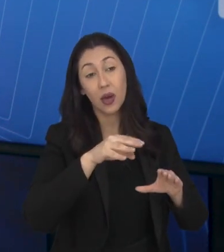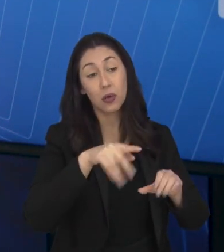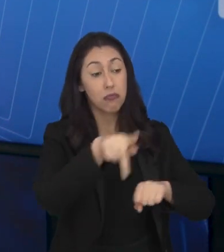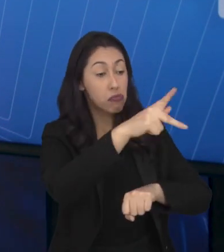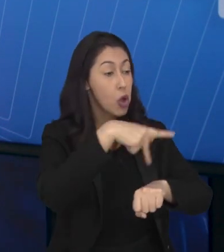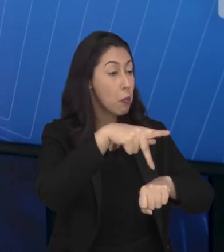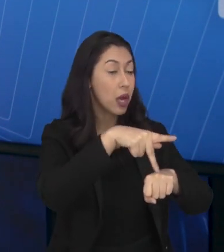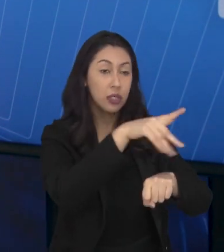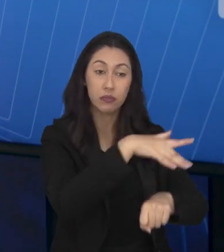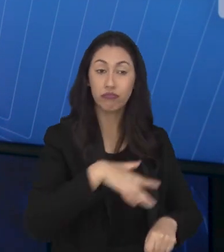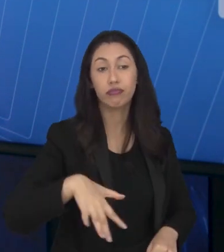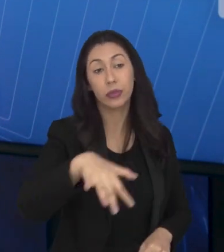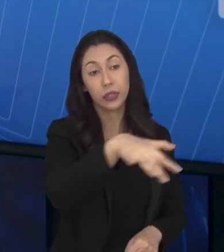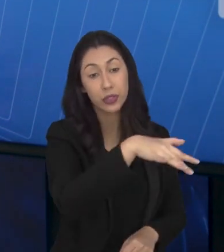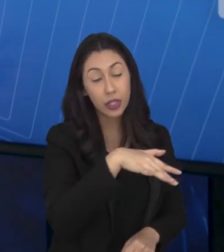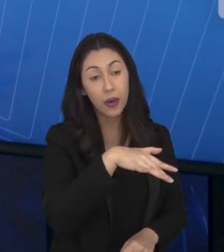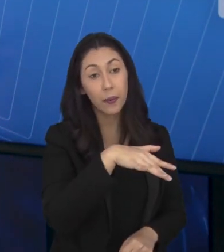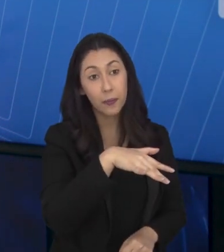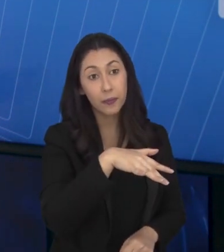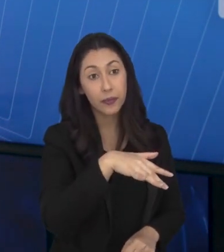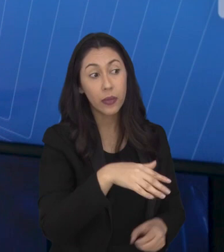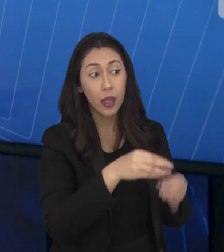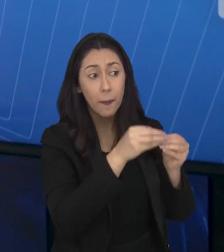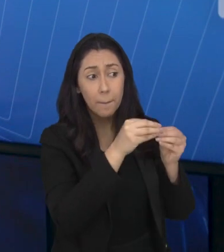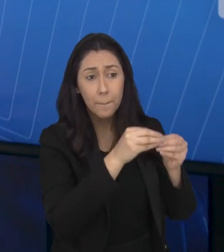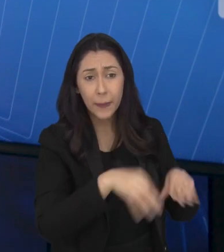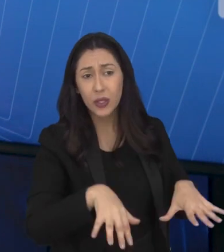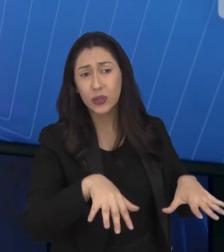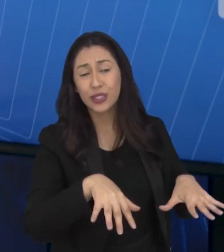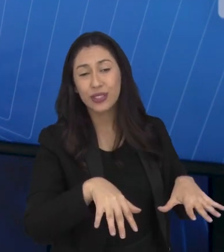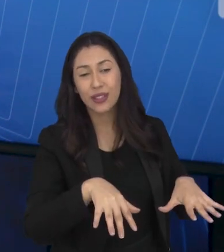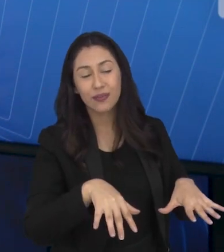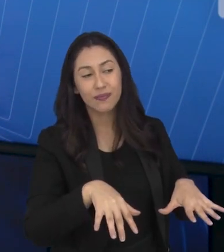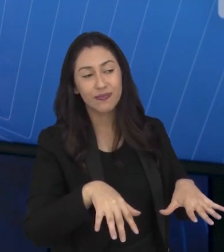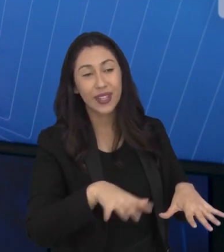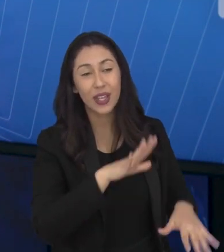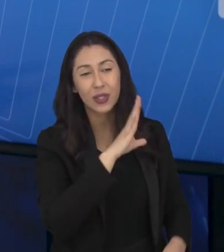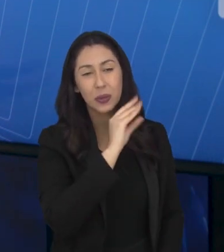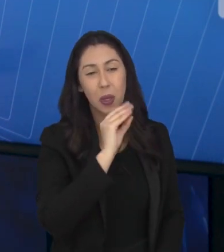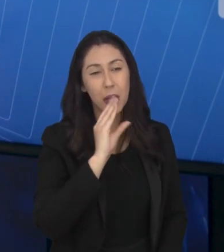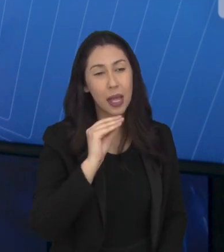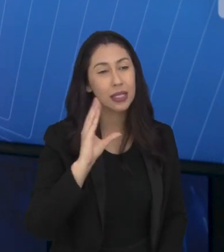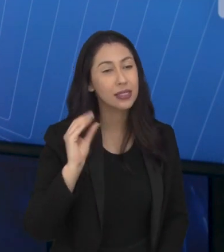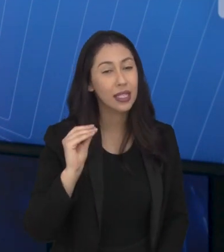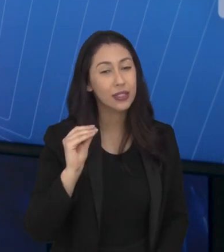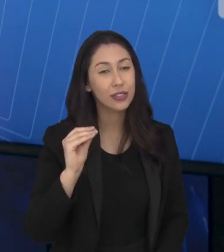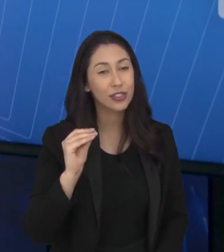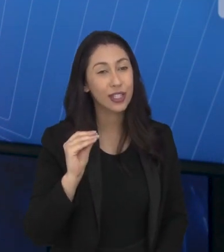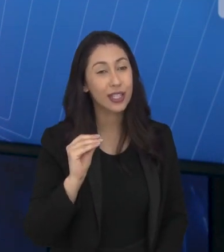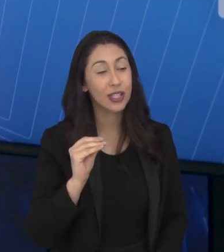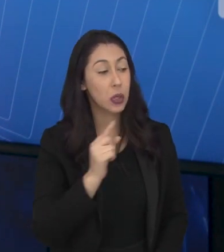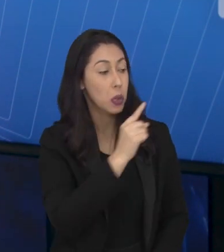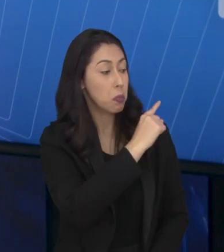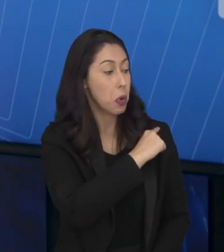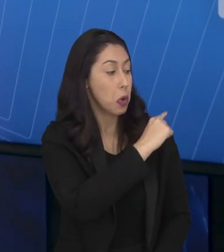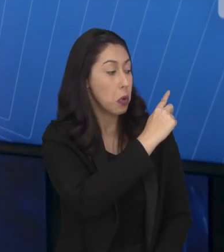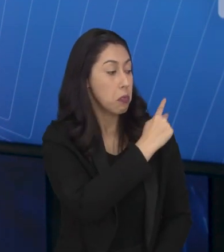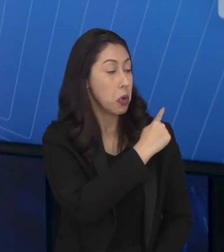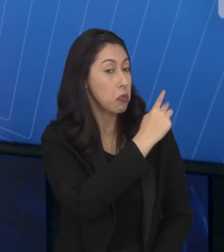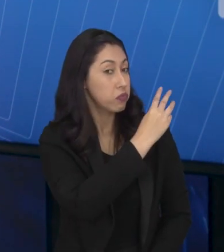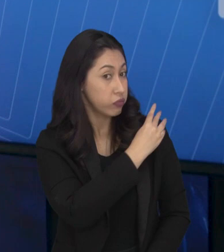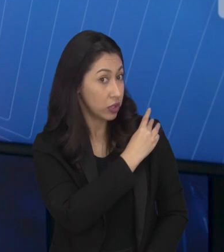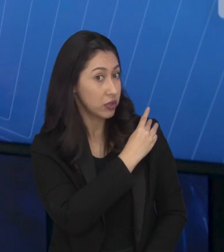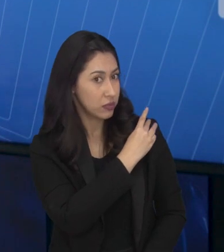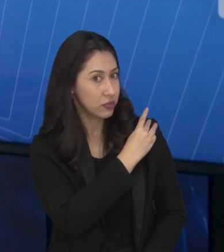país como um todo. Ele afeta mais os adolescentes que frequentam o ensino médio.